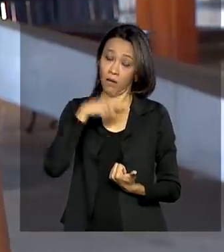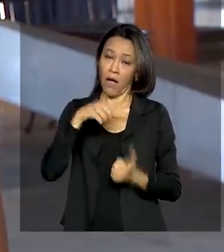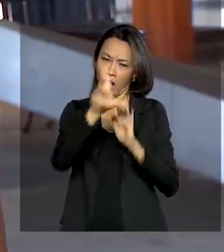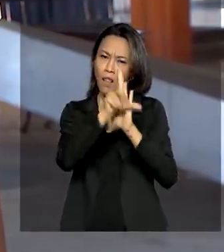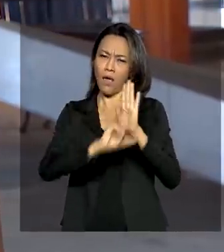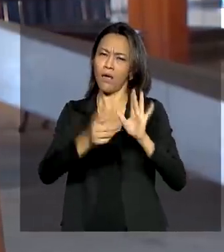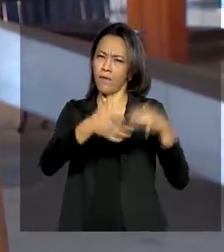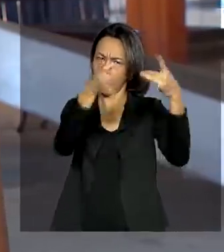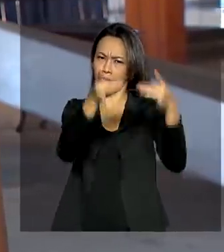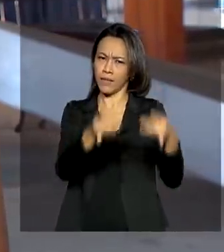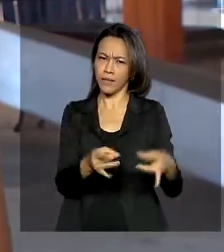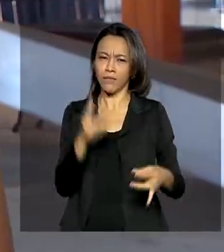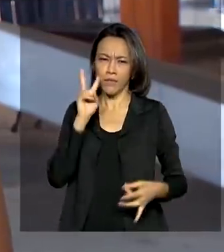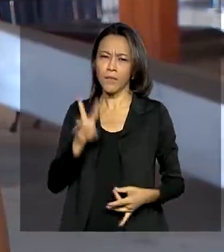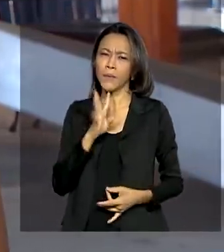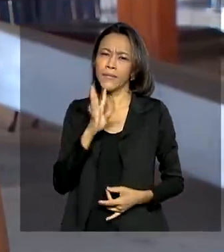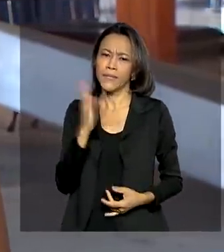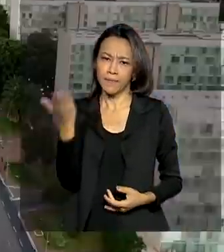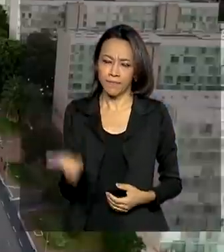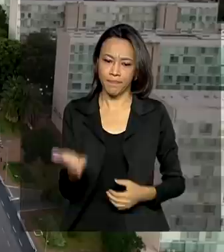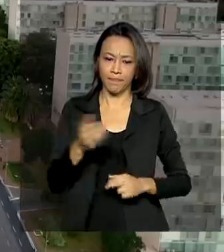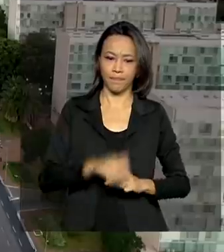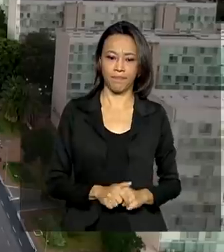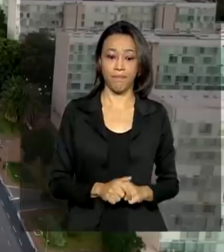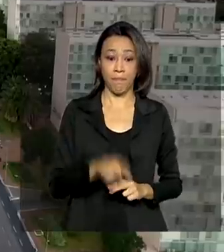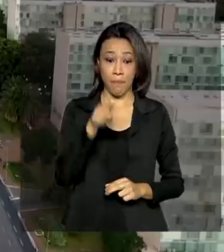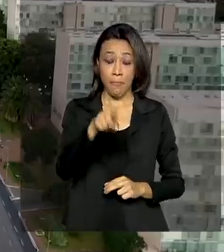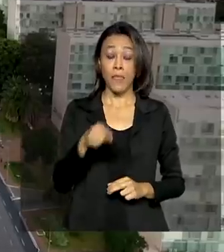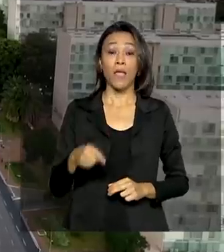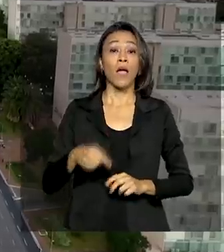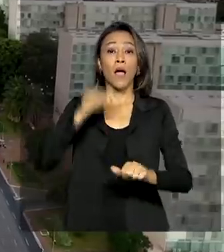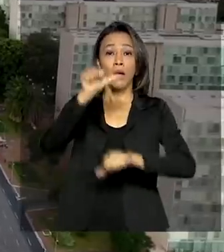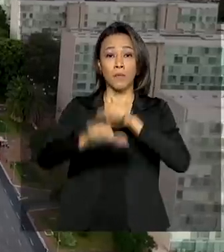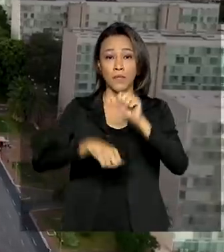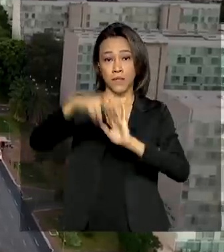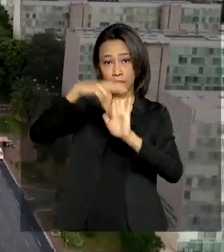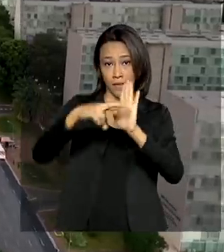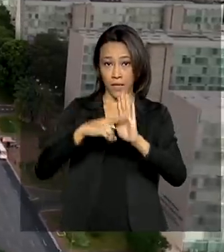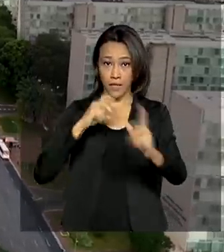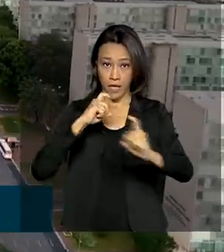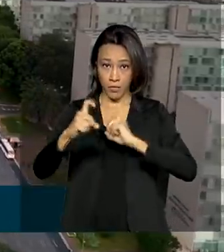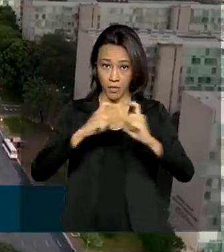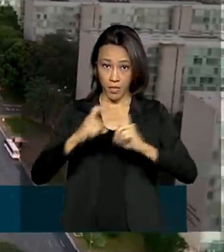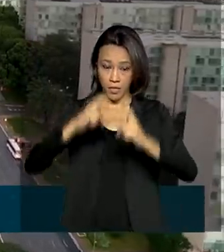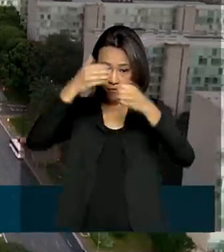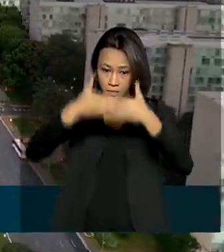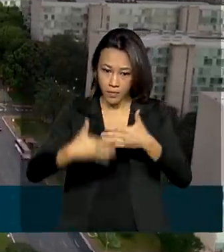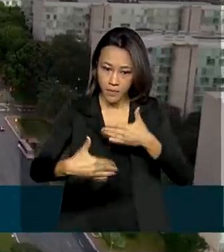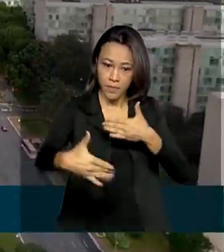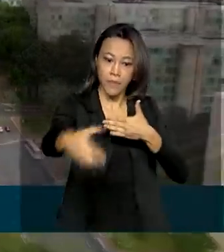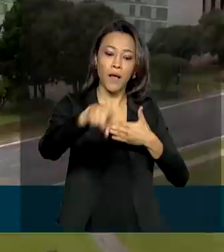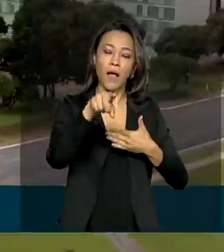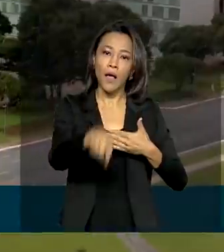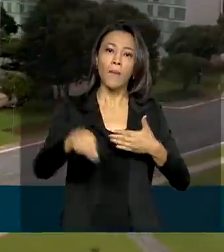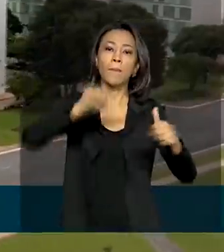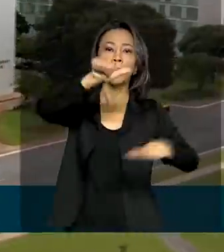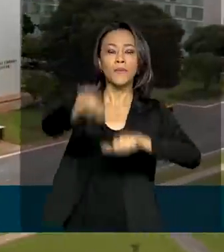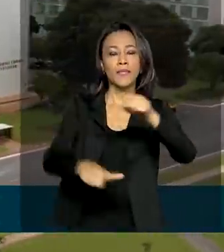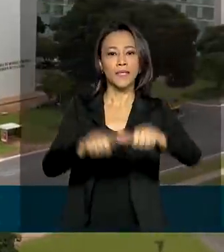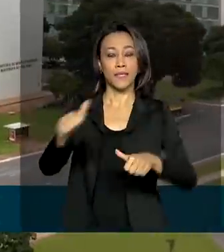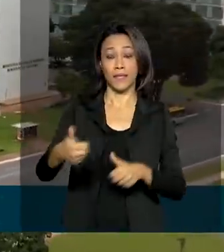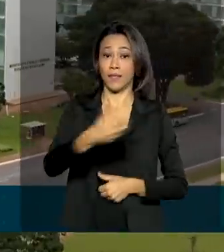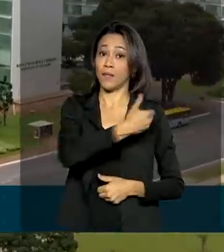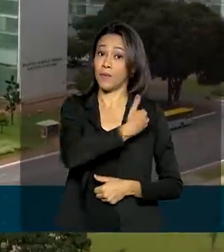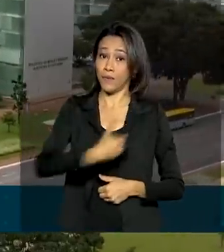reportagem de Manuela Castro. A reforma administrativa prevê mudanças no serviço público civil nos três